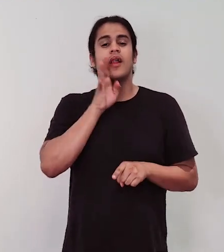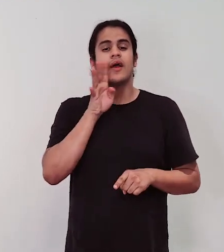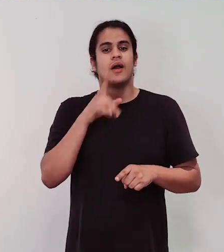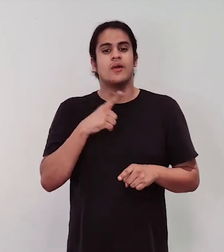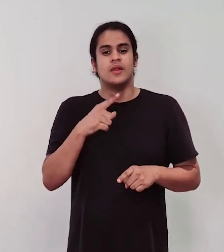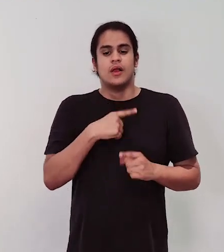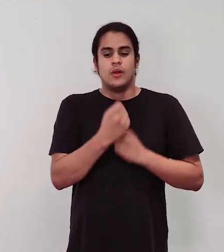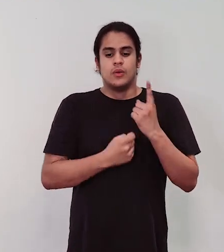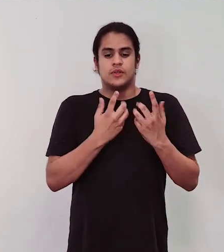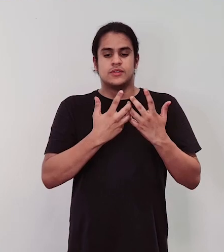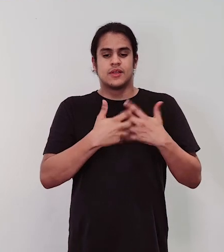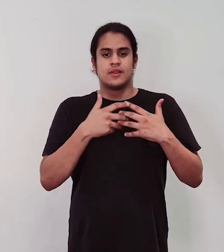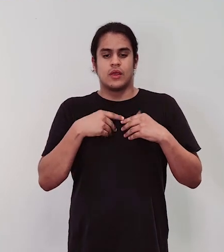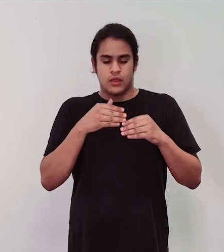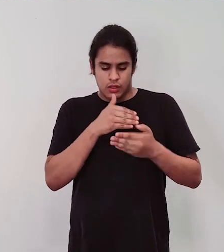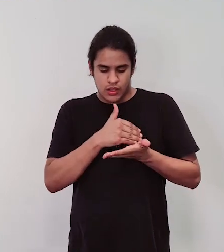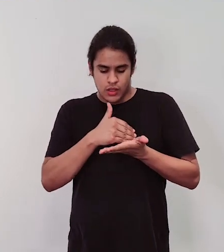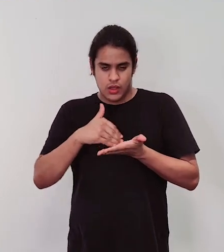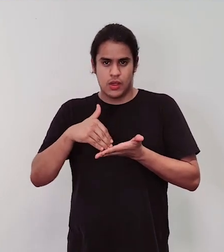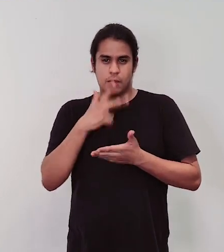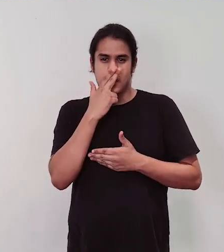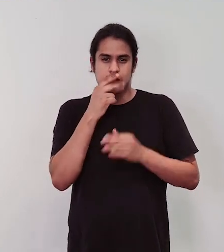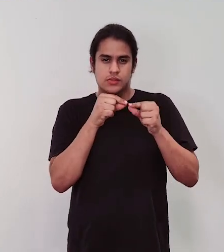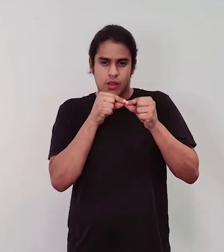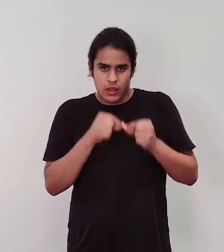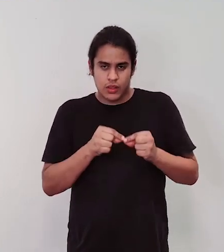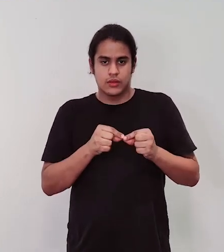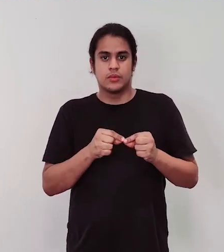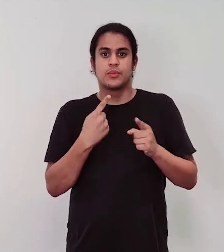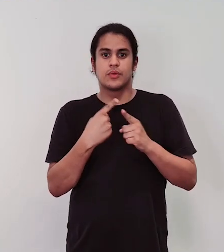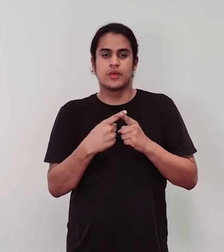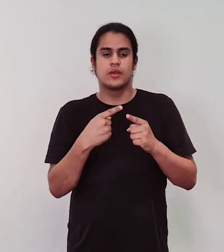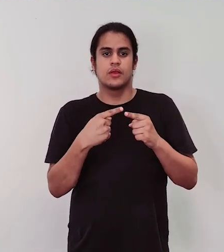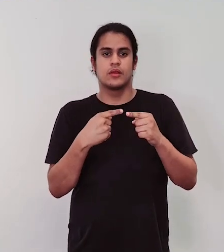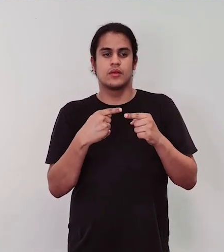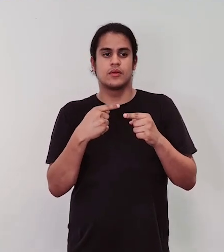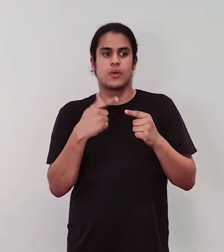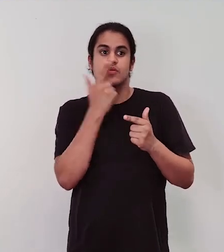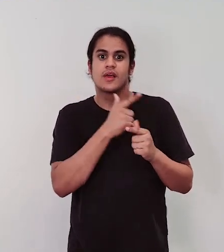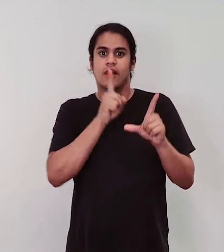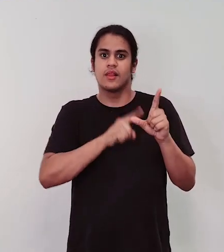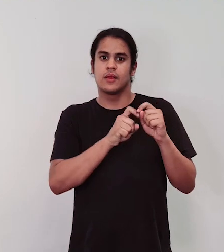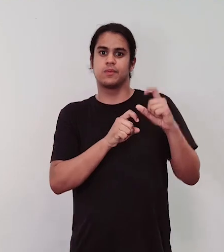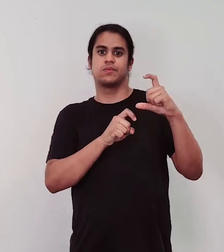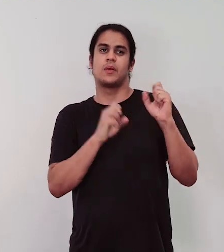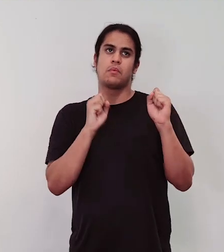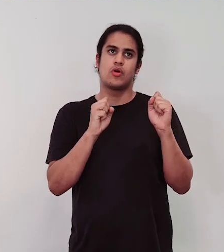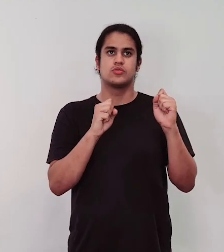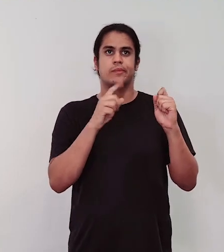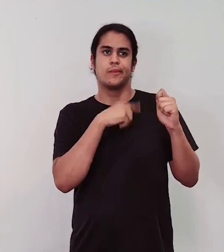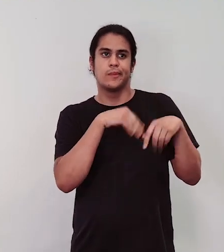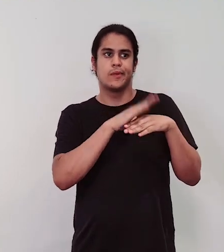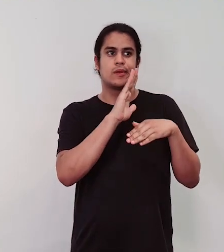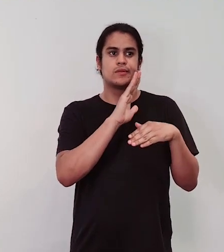ponta reta assim que você consegue fazer uma letra bem grossa e pode experimentar outros tipos de letras uma letra mais quadrada uma letra